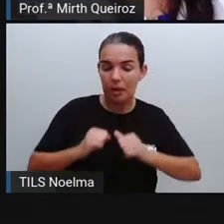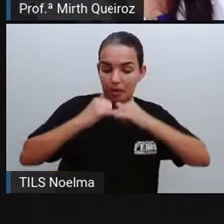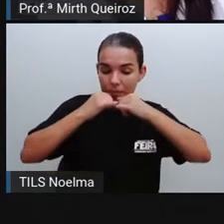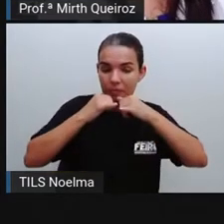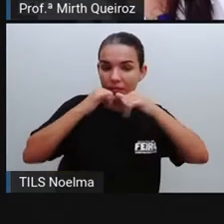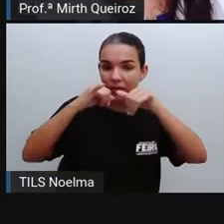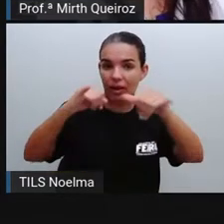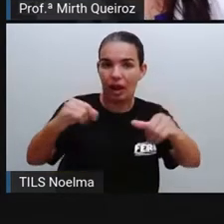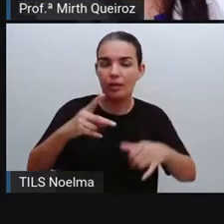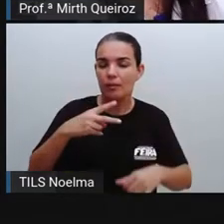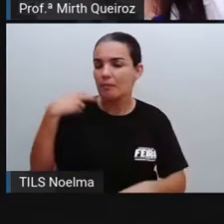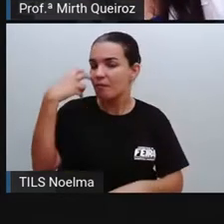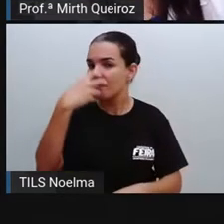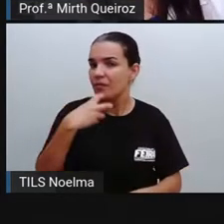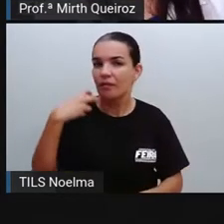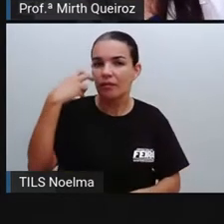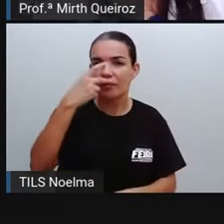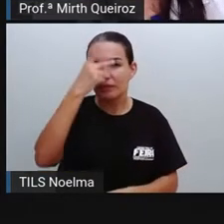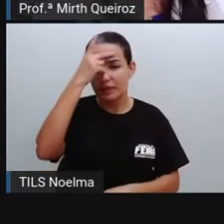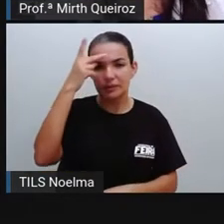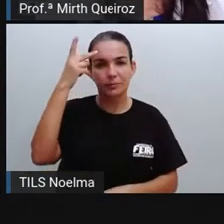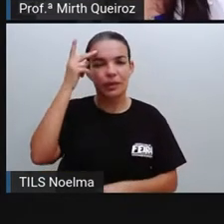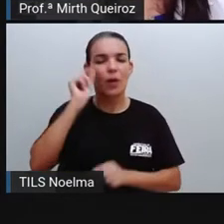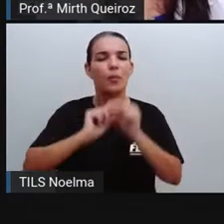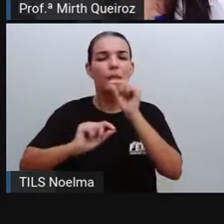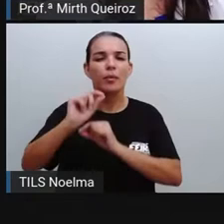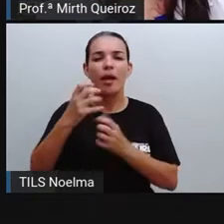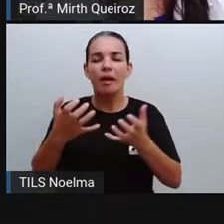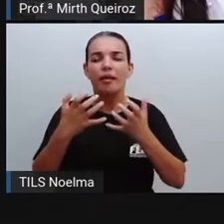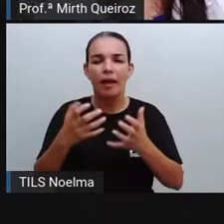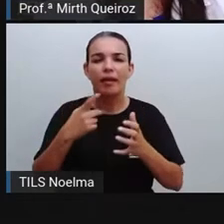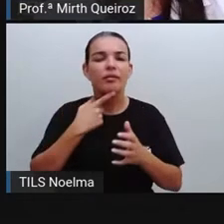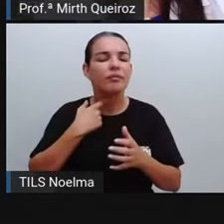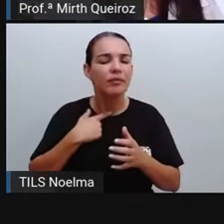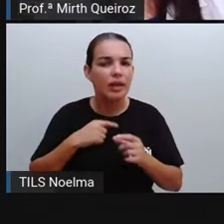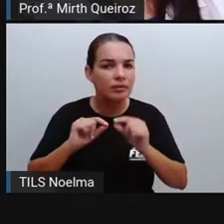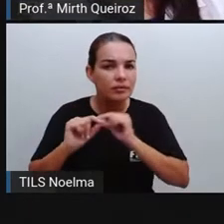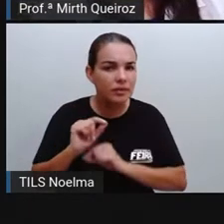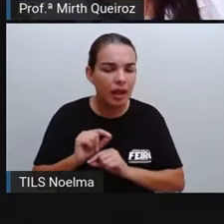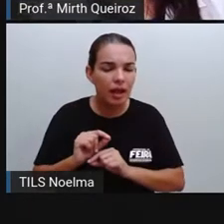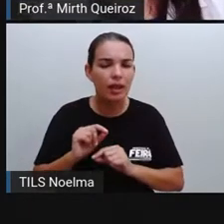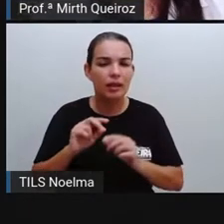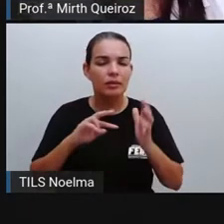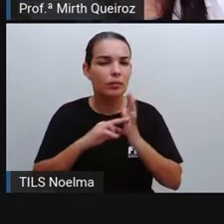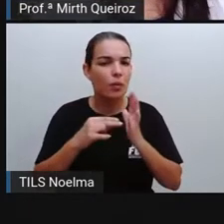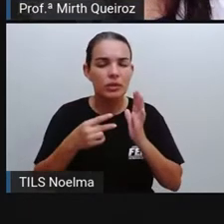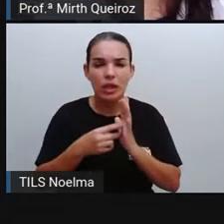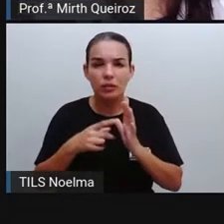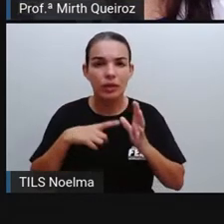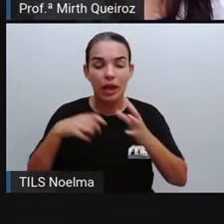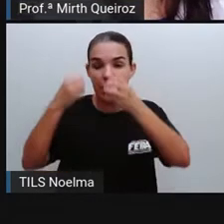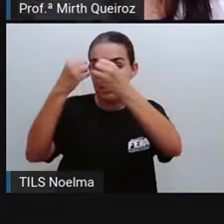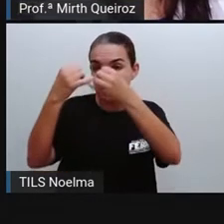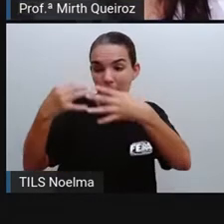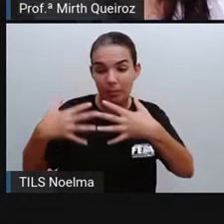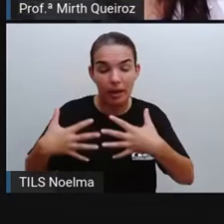pessoas, né? E ela visa o quê? Explicar um acontecimento misterioso, um acontecimento